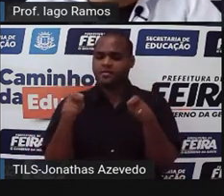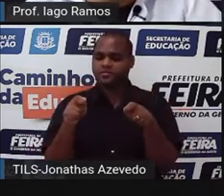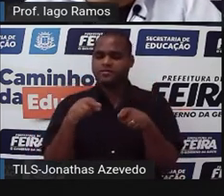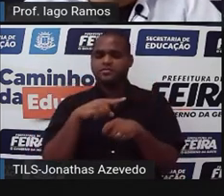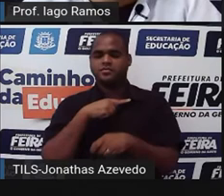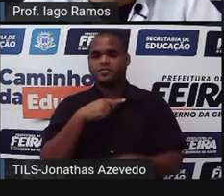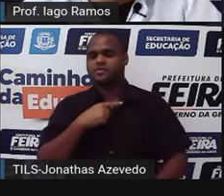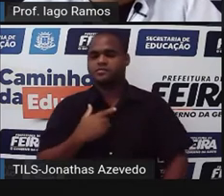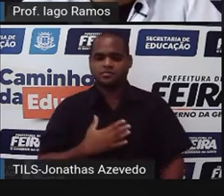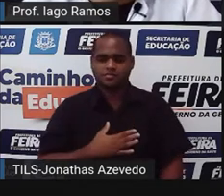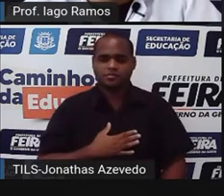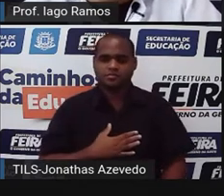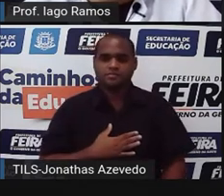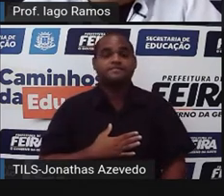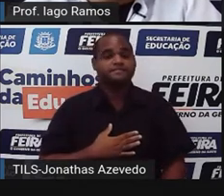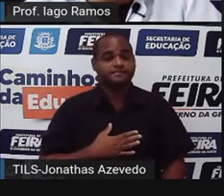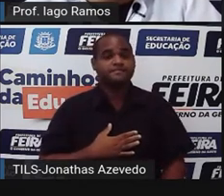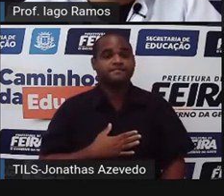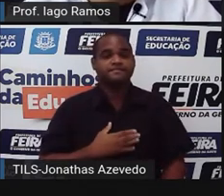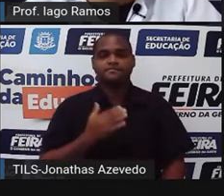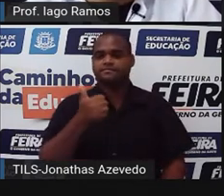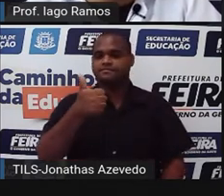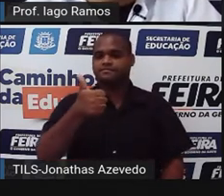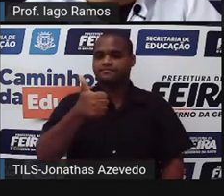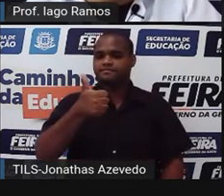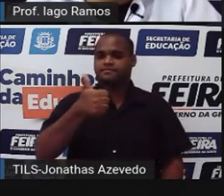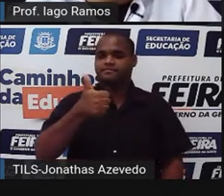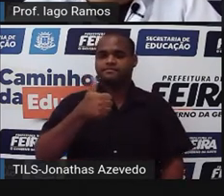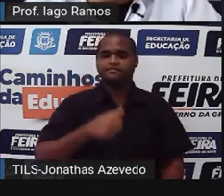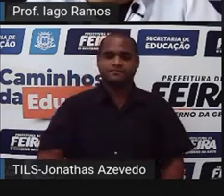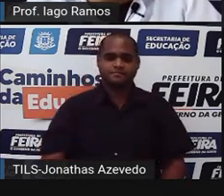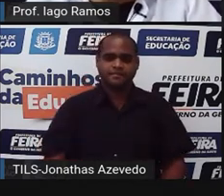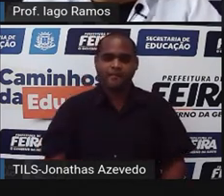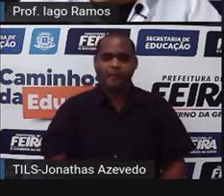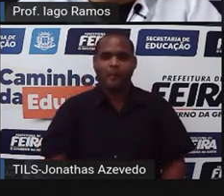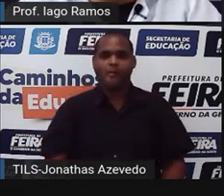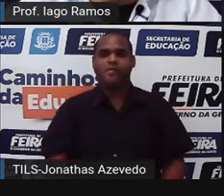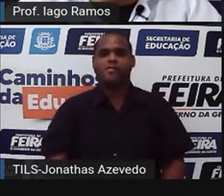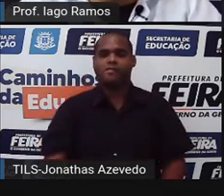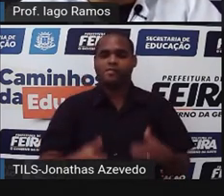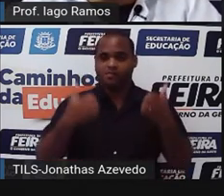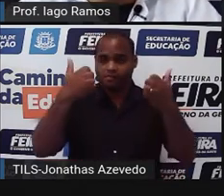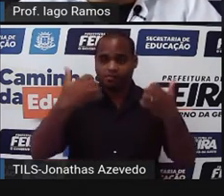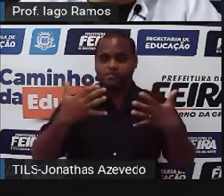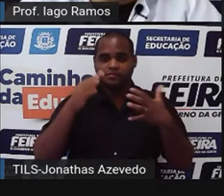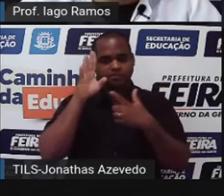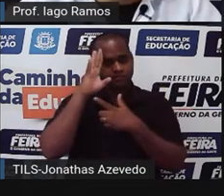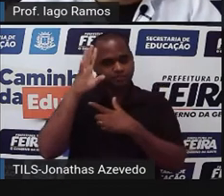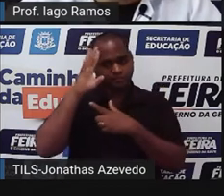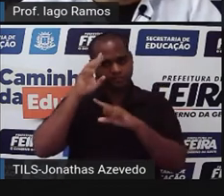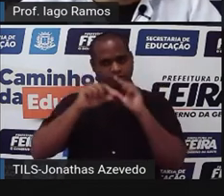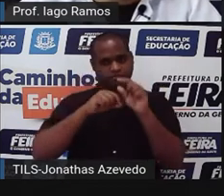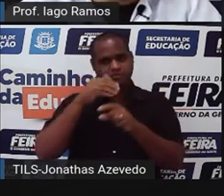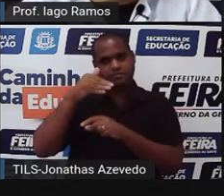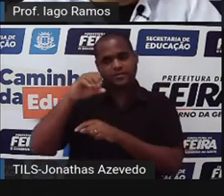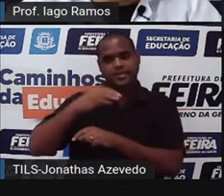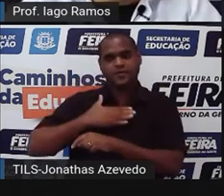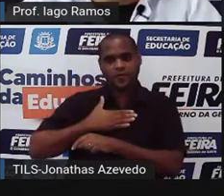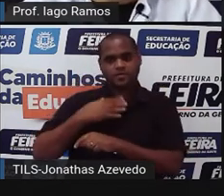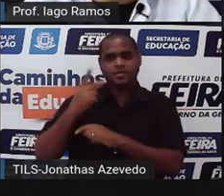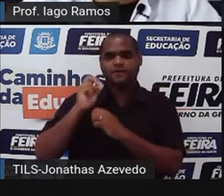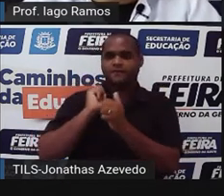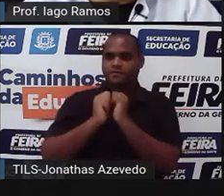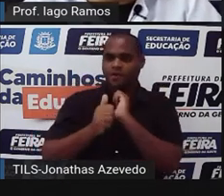Tá bom? Bom, beleza. Da mesma forma, a gente pode pensar, ó, com os 10 que gostam de